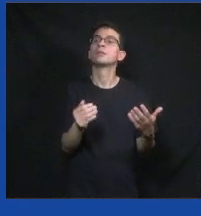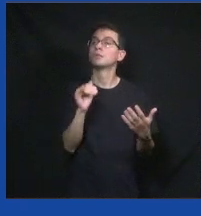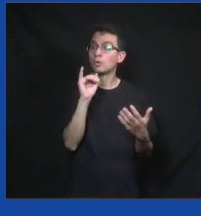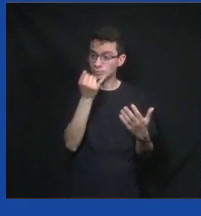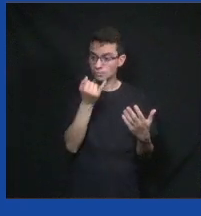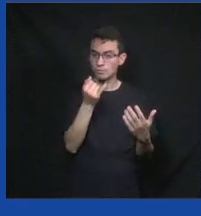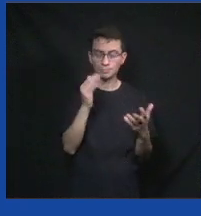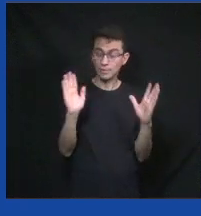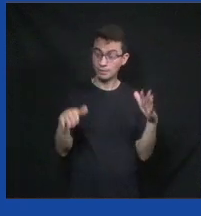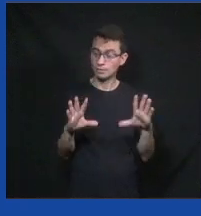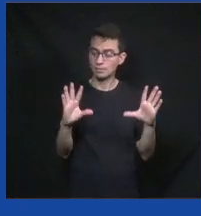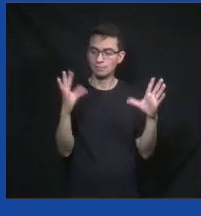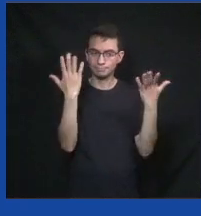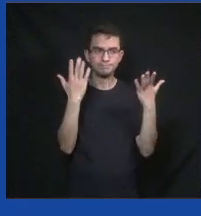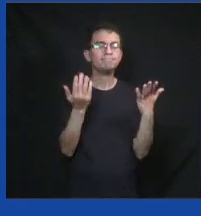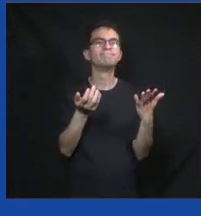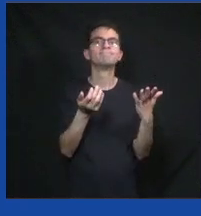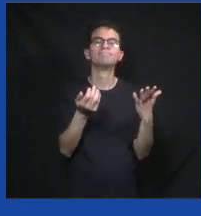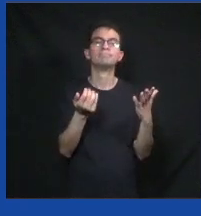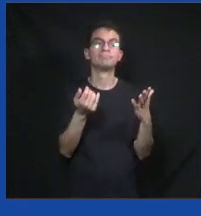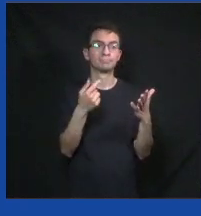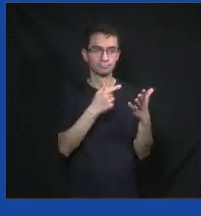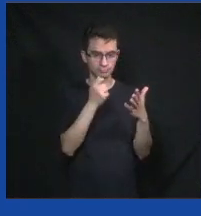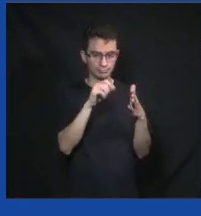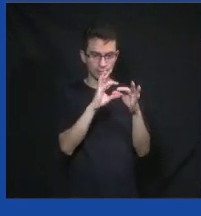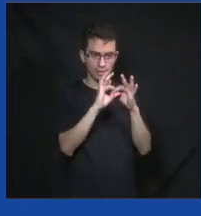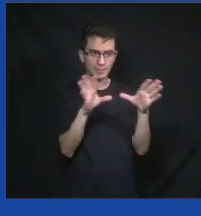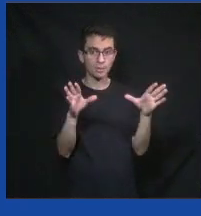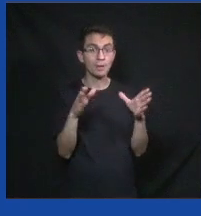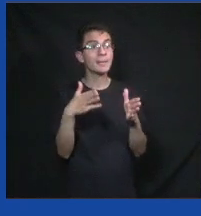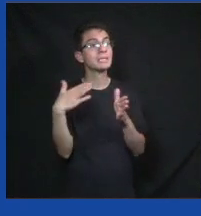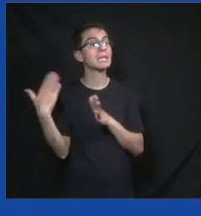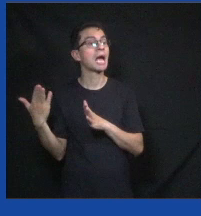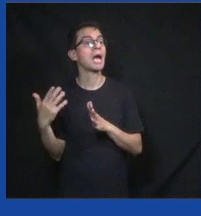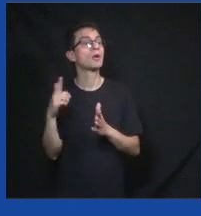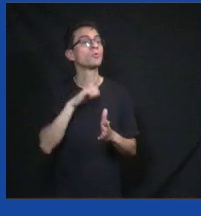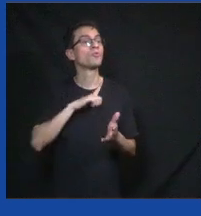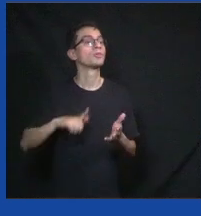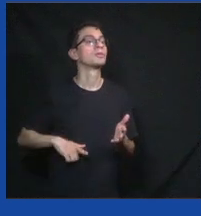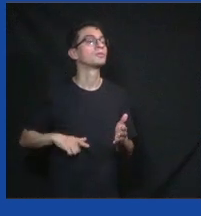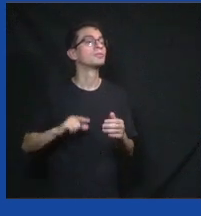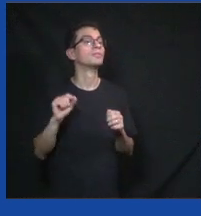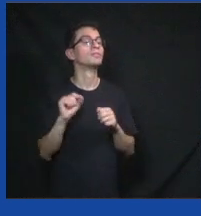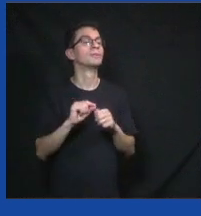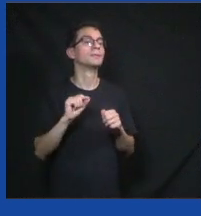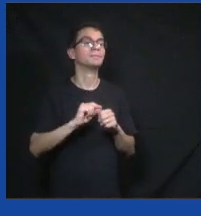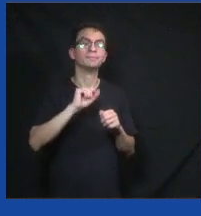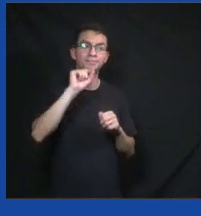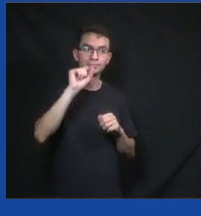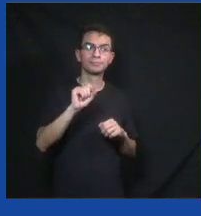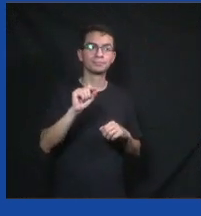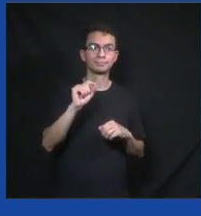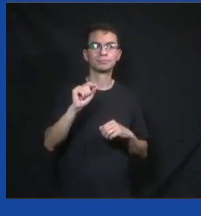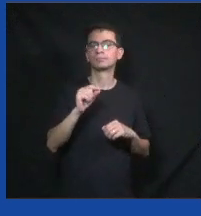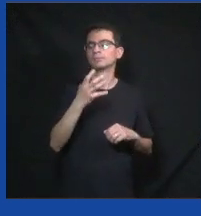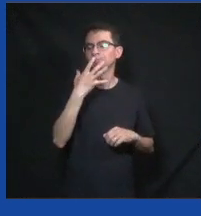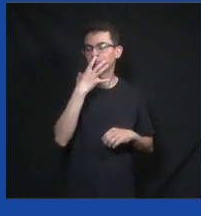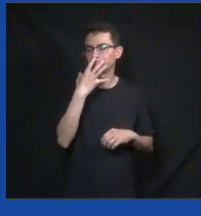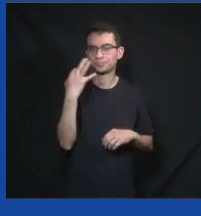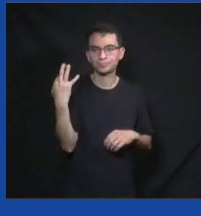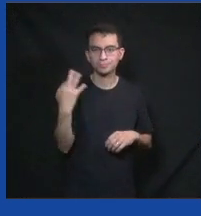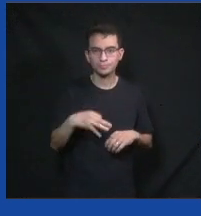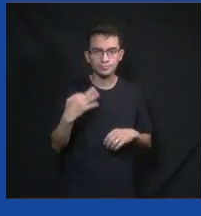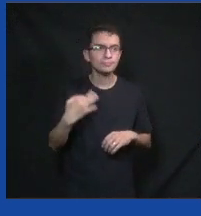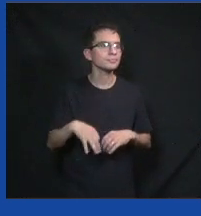lado do cidadão, viu que isso estava começando a funcionar, mas e pelo lado do governo? Como é a gente destrava isso? Uma ferramenta de gestão incrível. Ferramenta de gestão